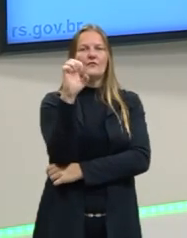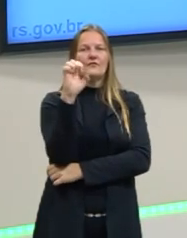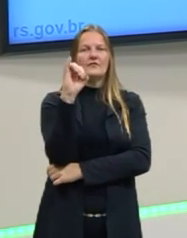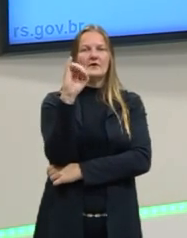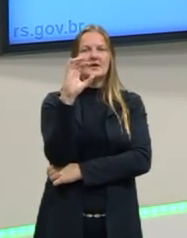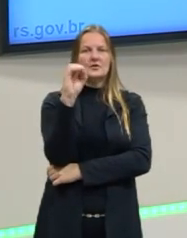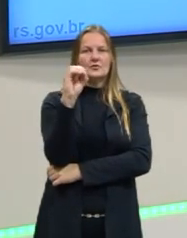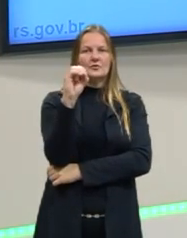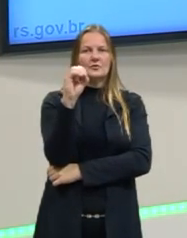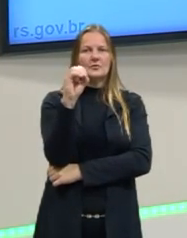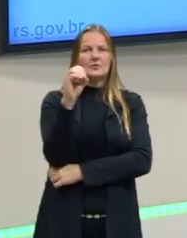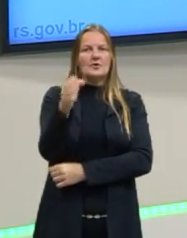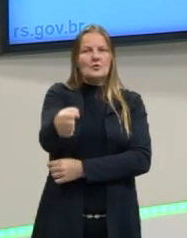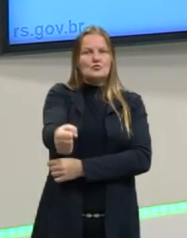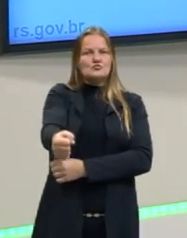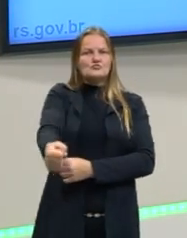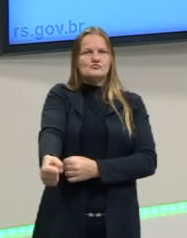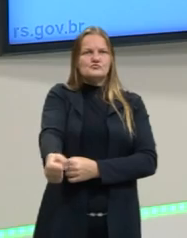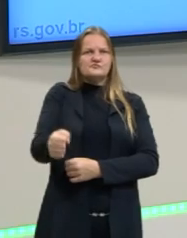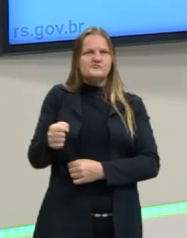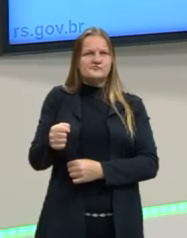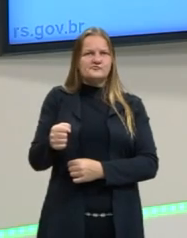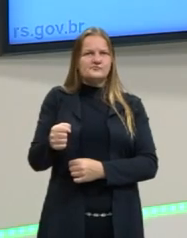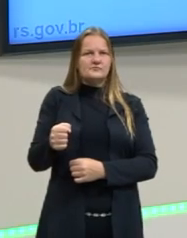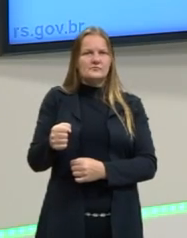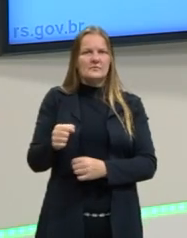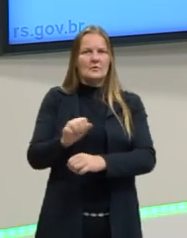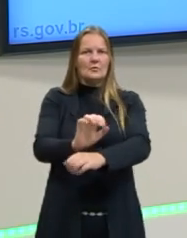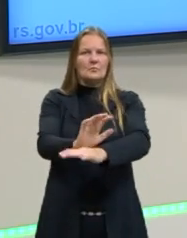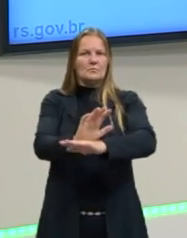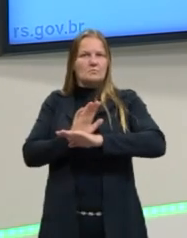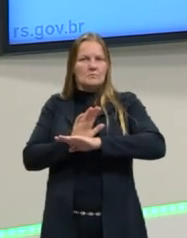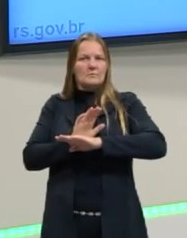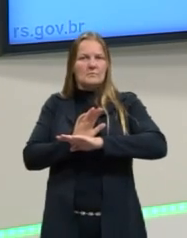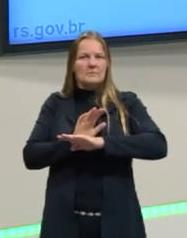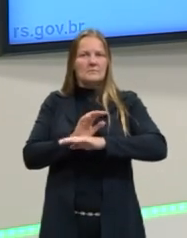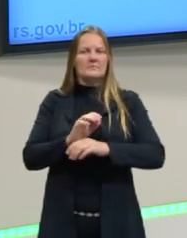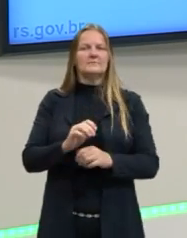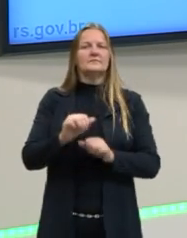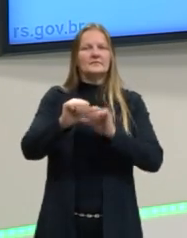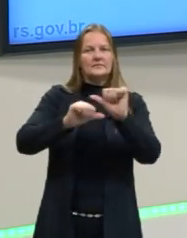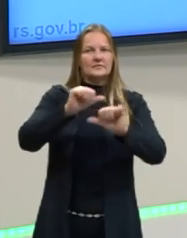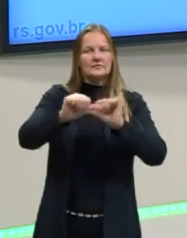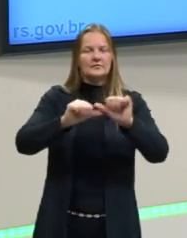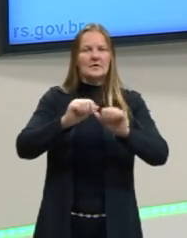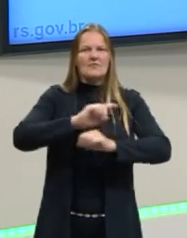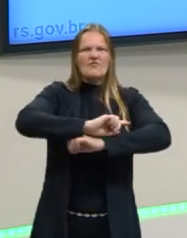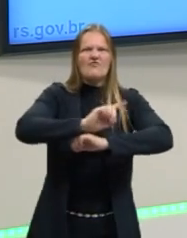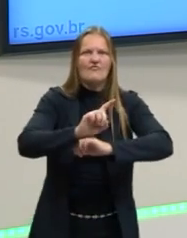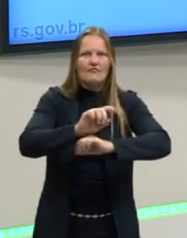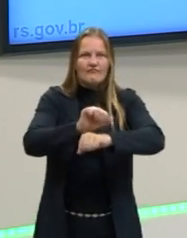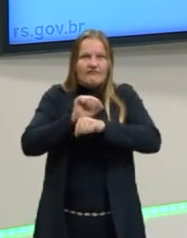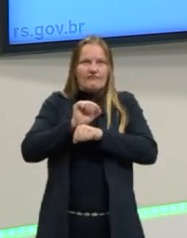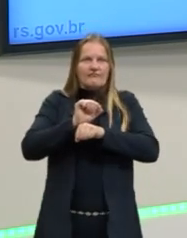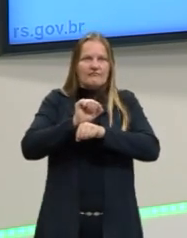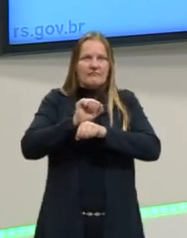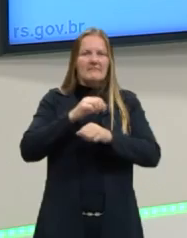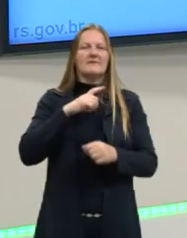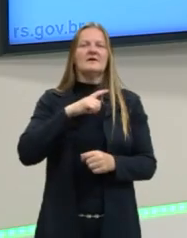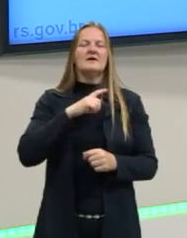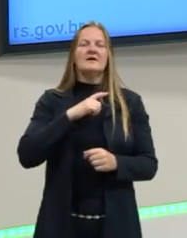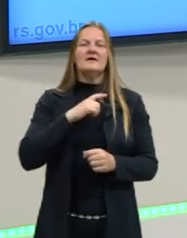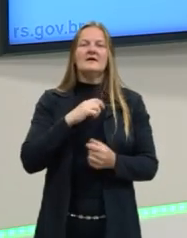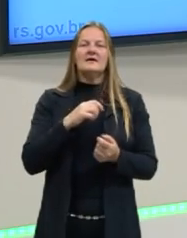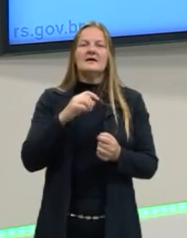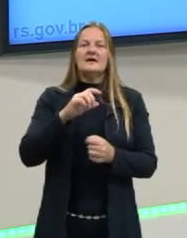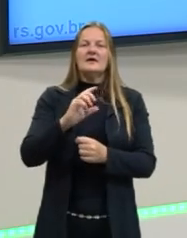Ele vai fazer o carro parar, que é deixar ele mudar a velocidade dele. A aceleração